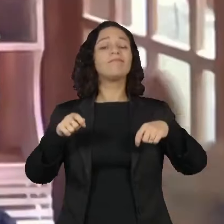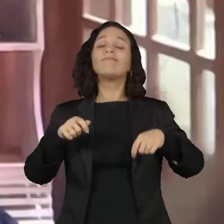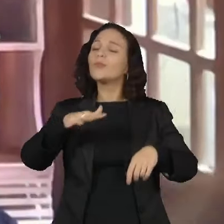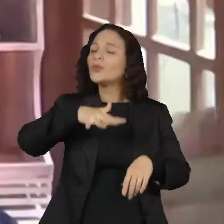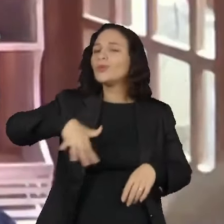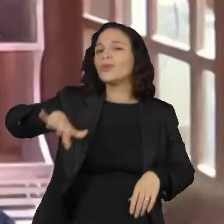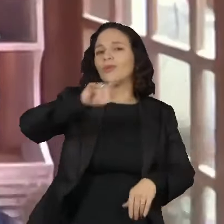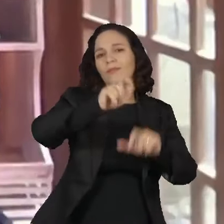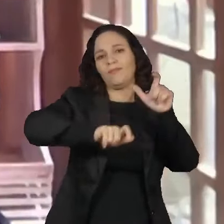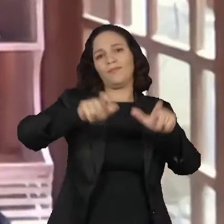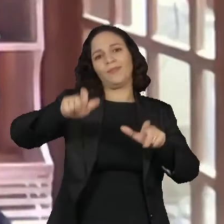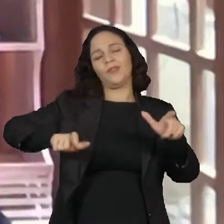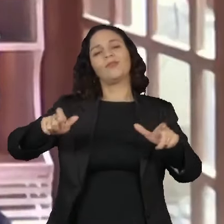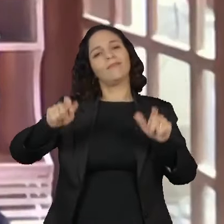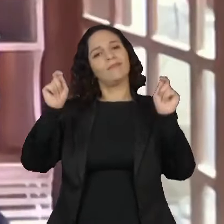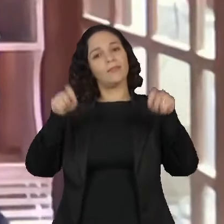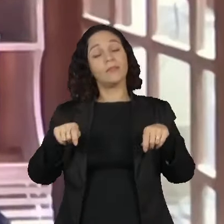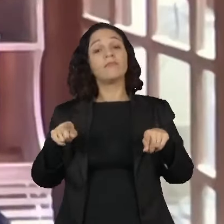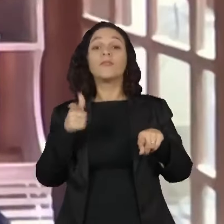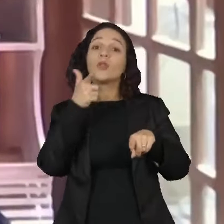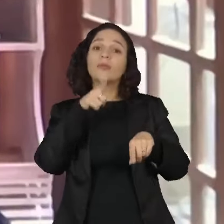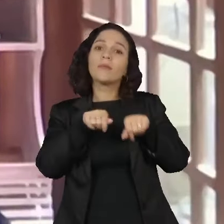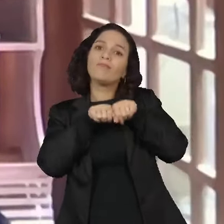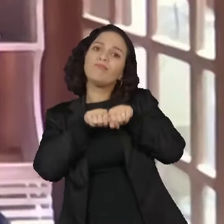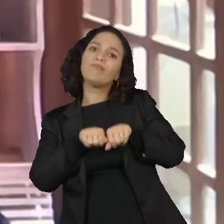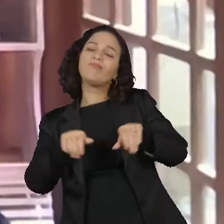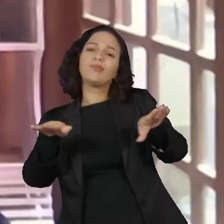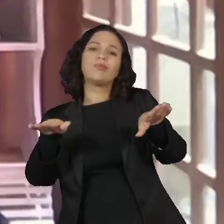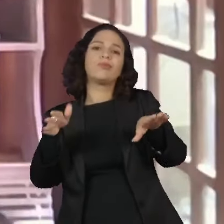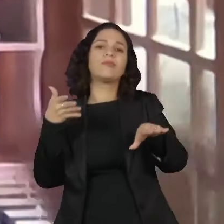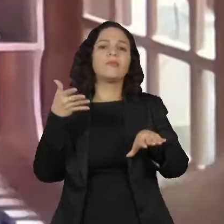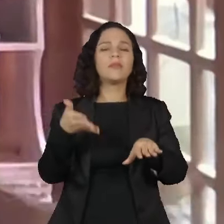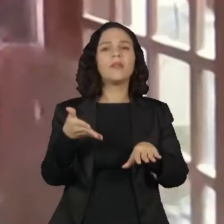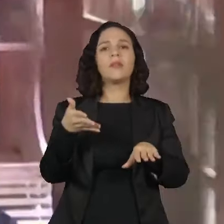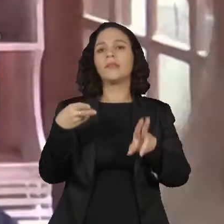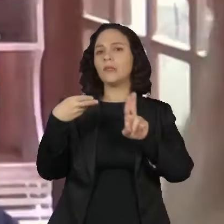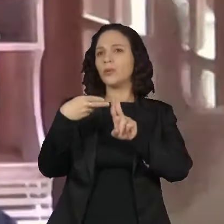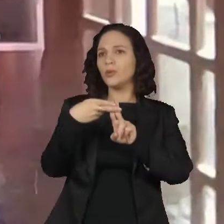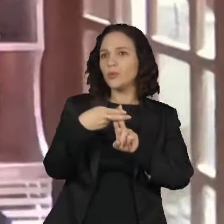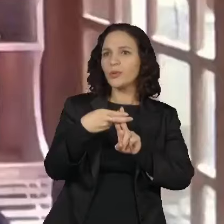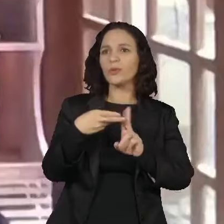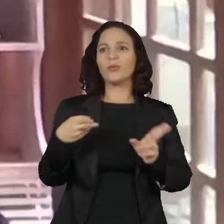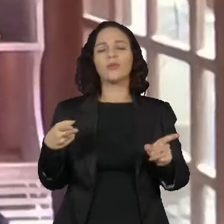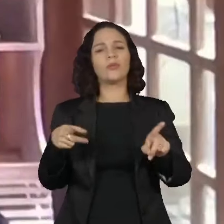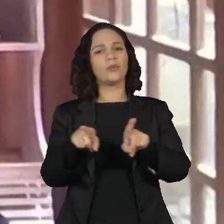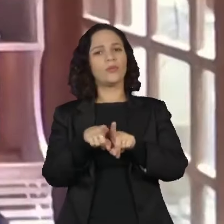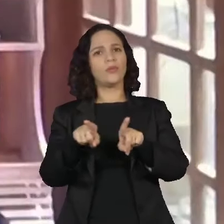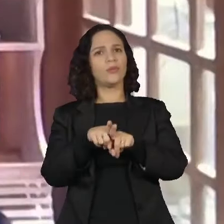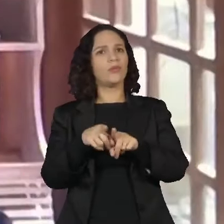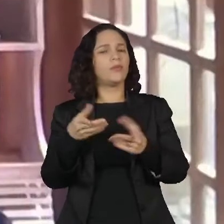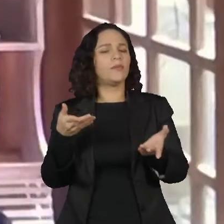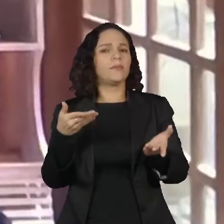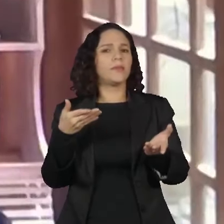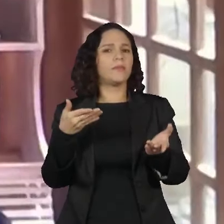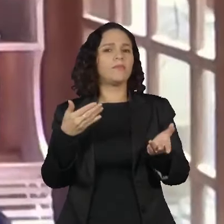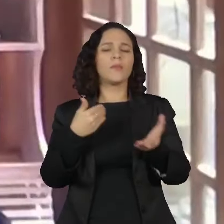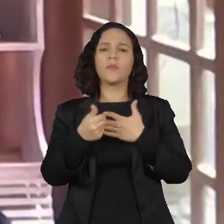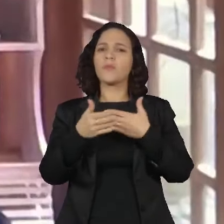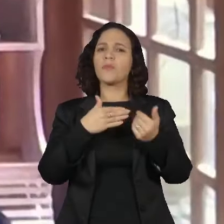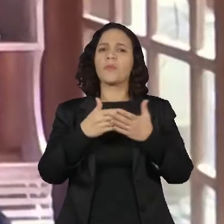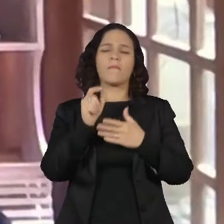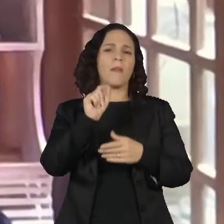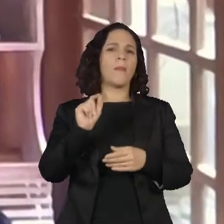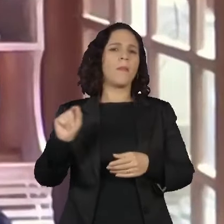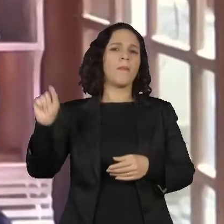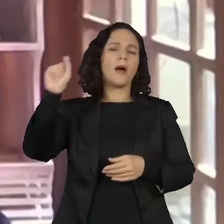todo mundo, e que seja, sim, implantado no SUS e em toda a